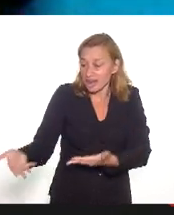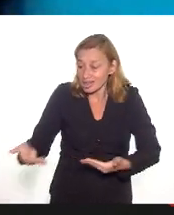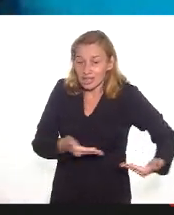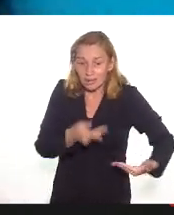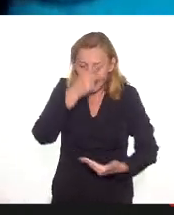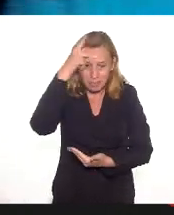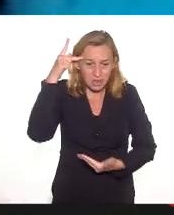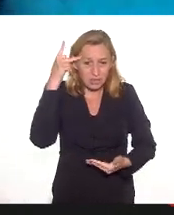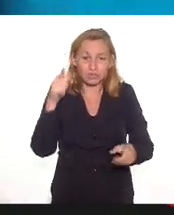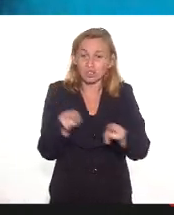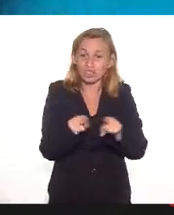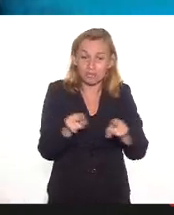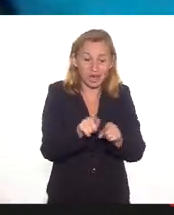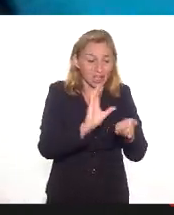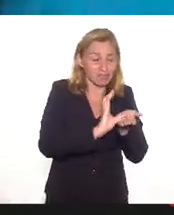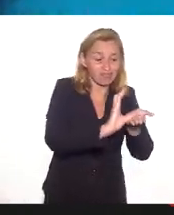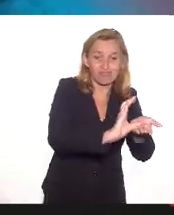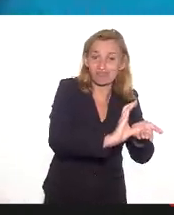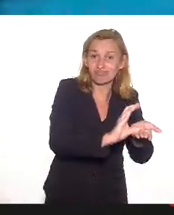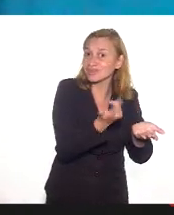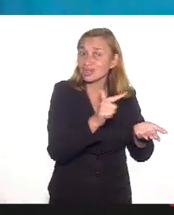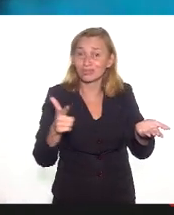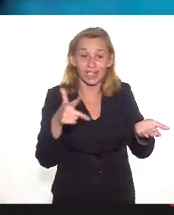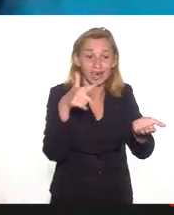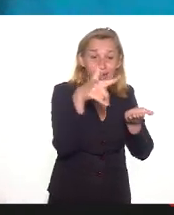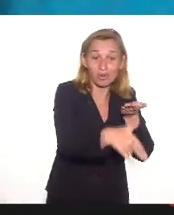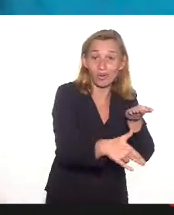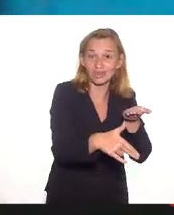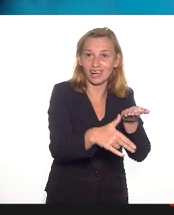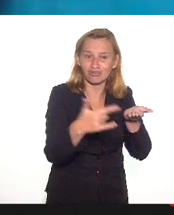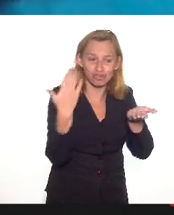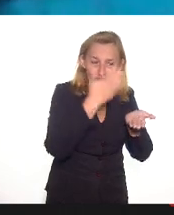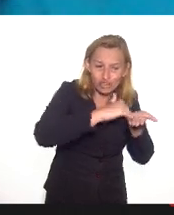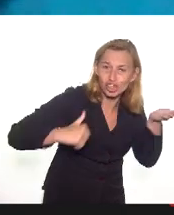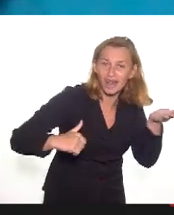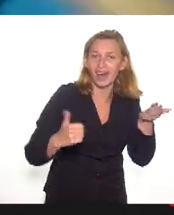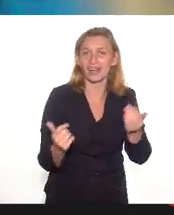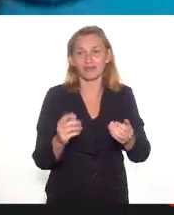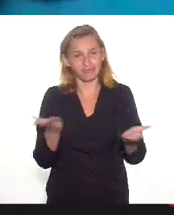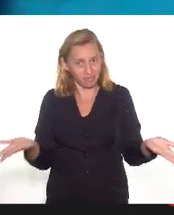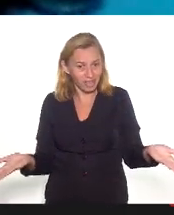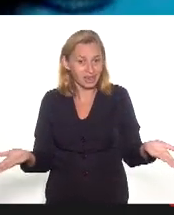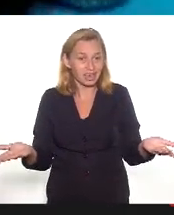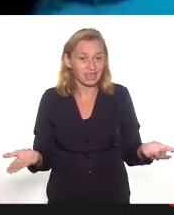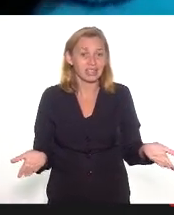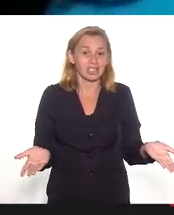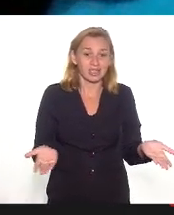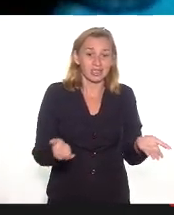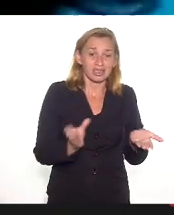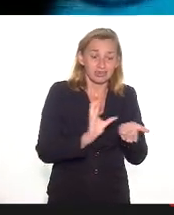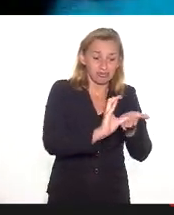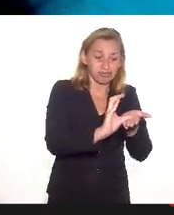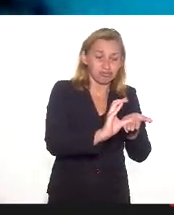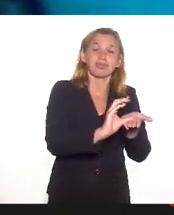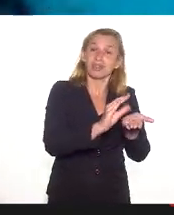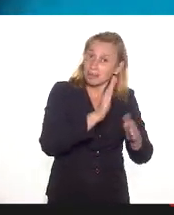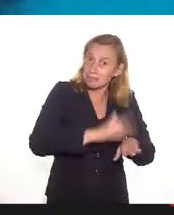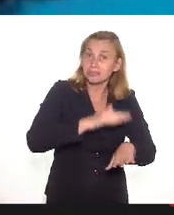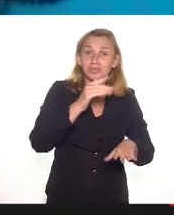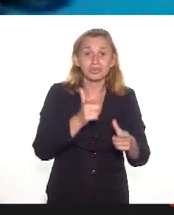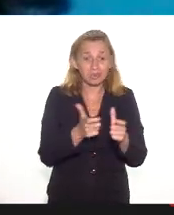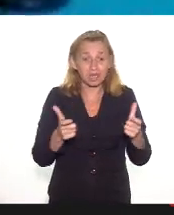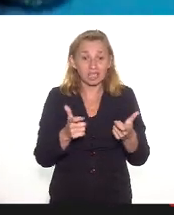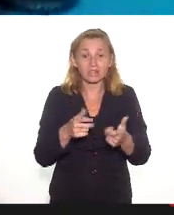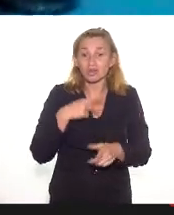houve corte de verba, então, além dos cortes de verba sucessivos dos últimos anos, tivemos um corte de verba ainda maior e eu estou